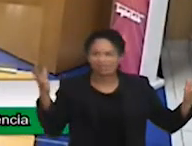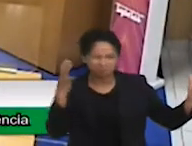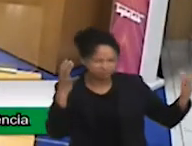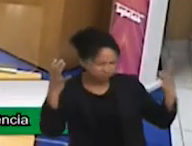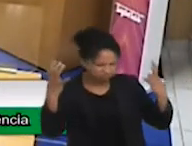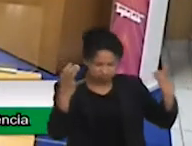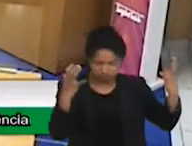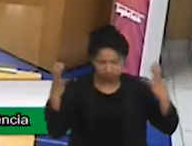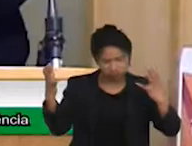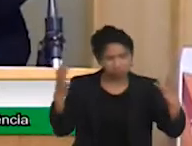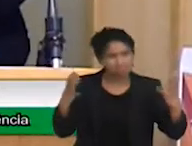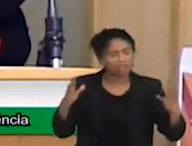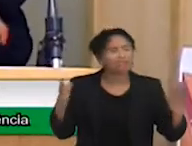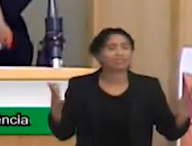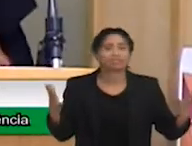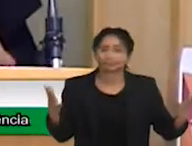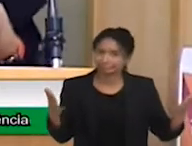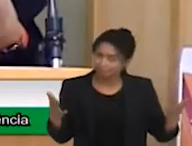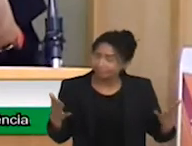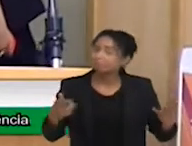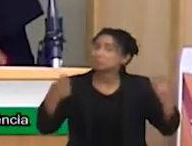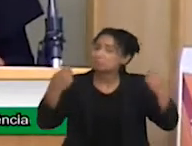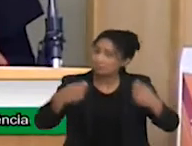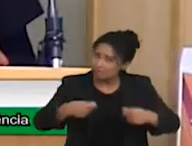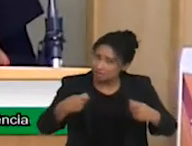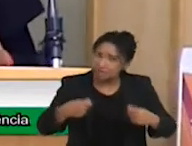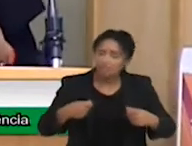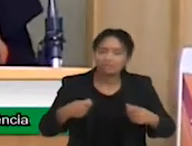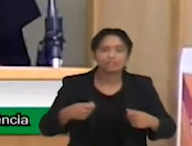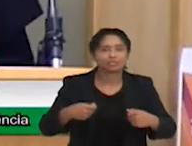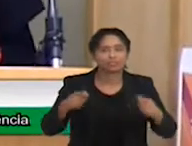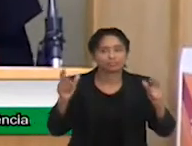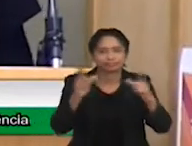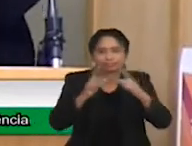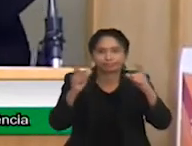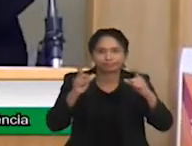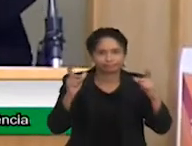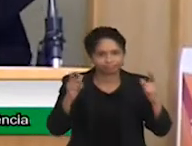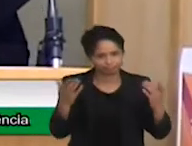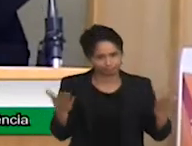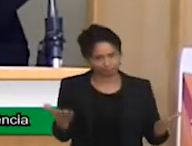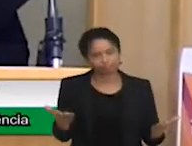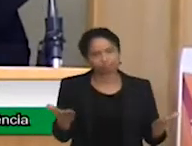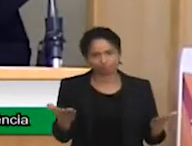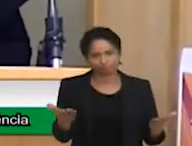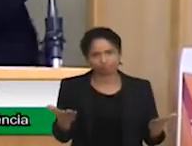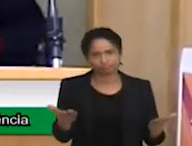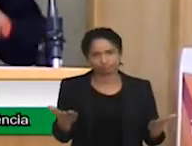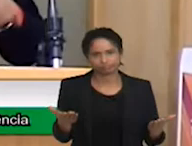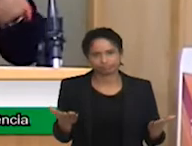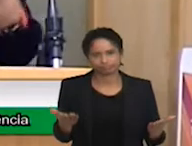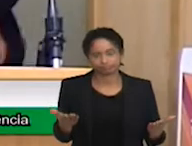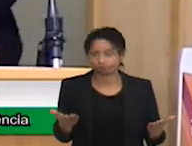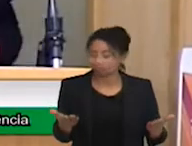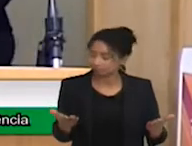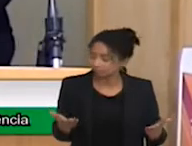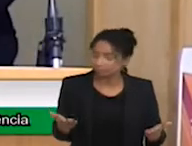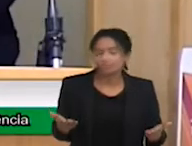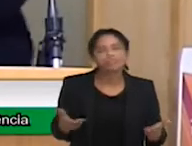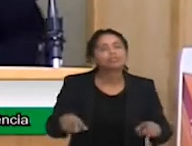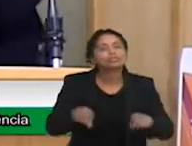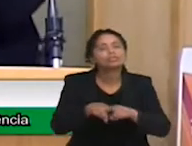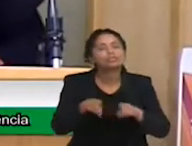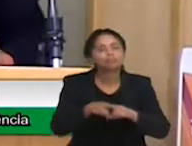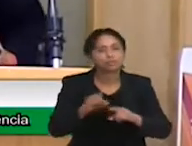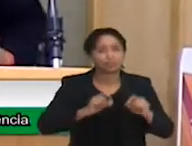então assim, a gente precisa reabilitar independente do nome que a gente dá a isso, e o tempo que a gente